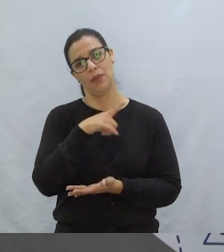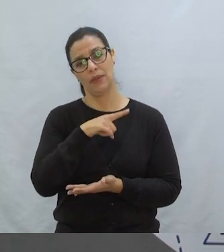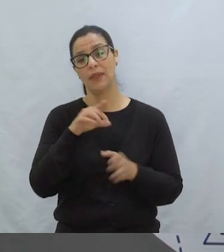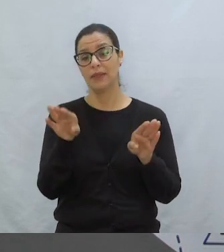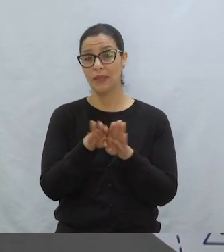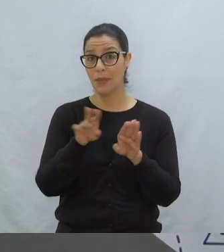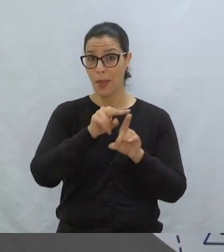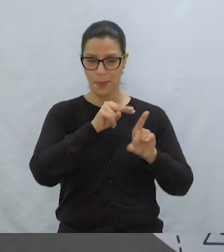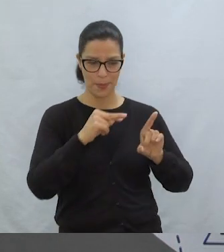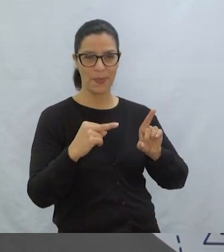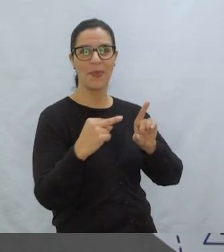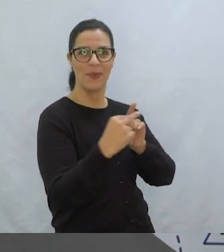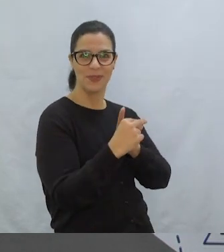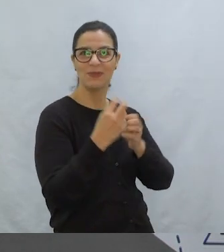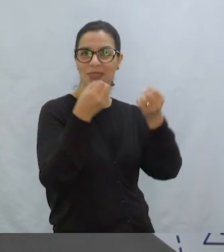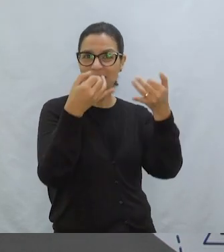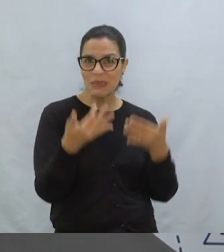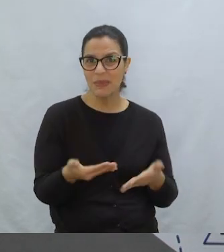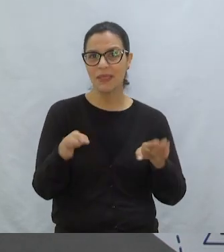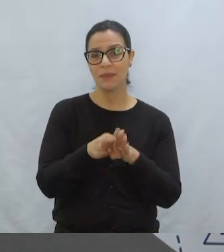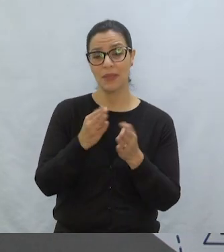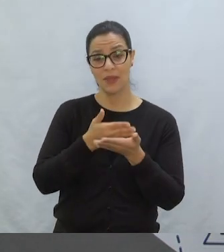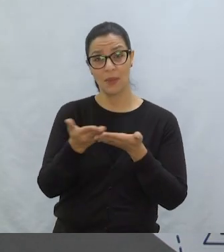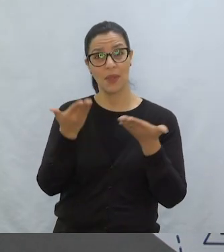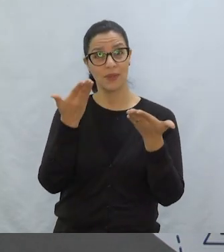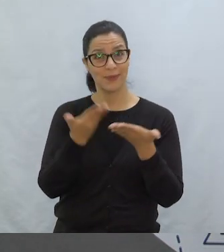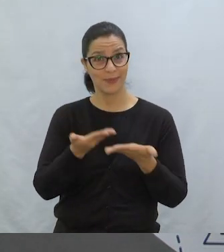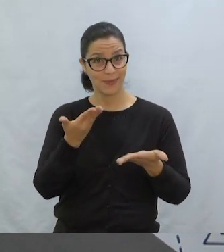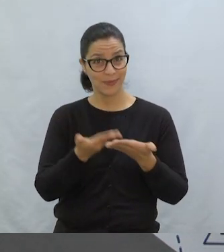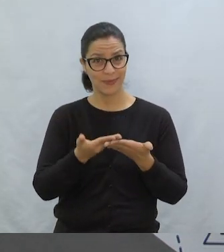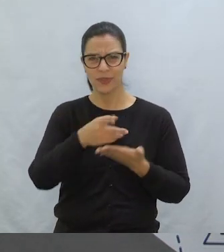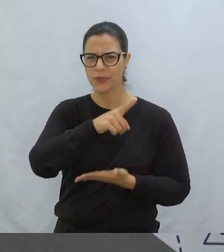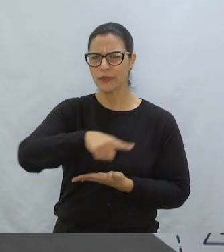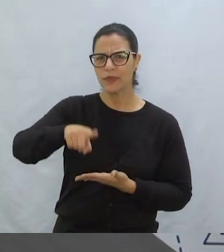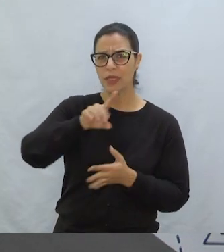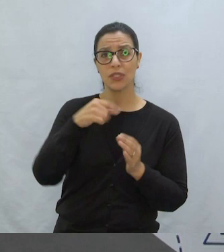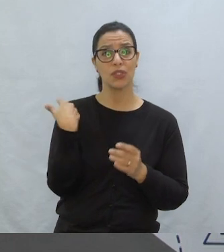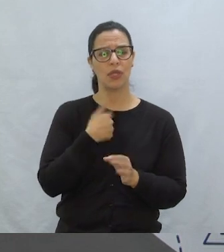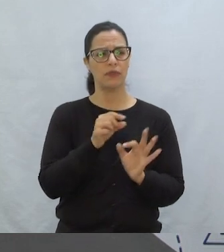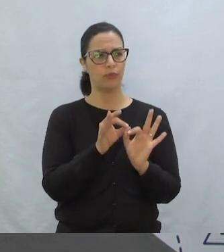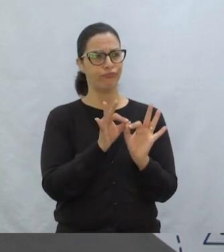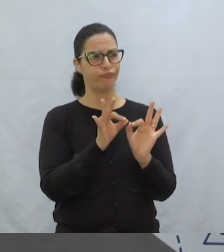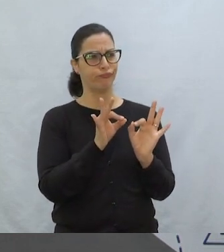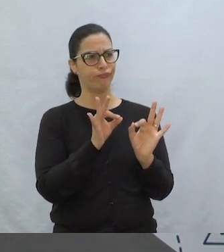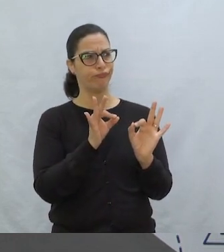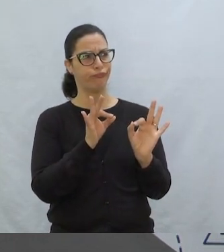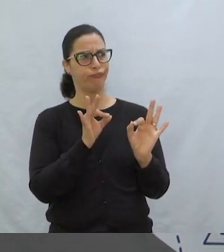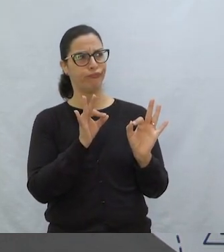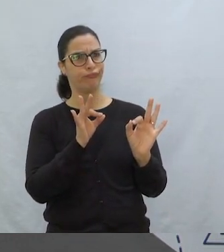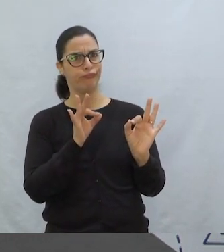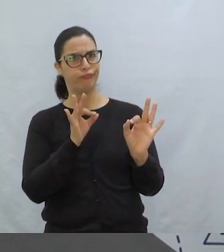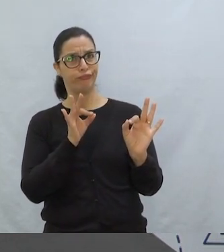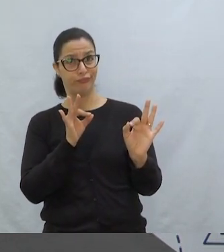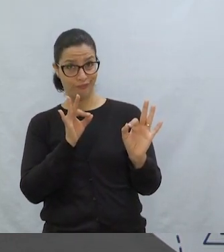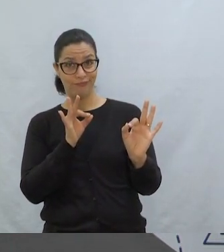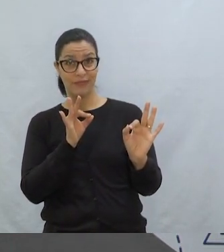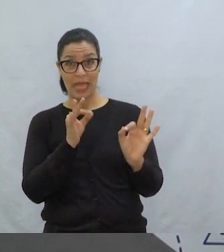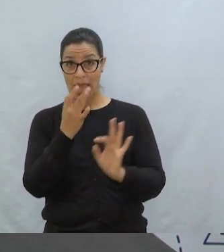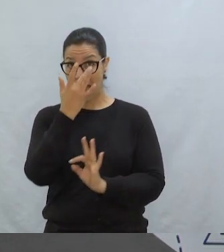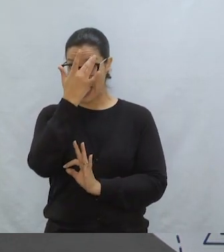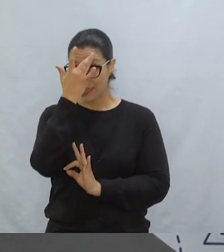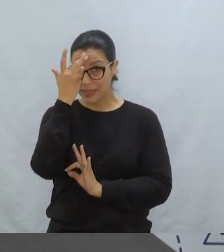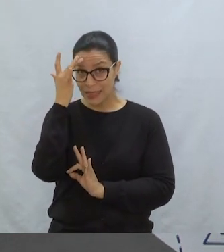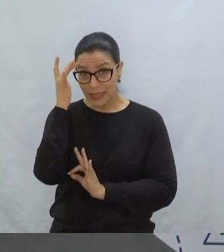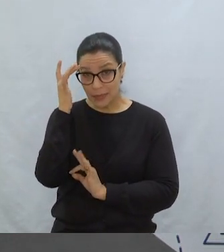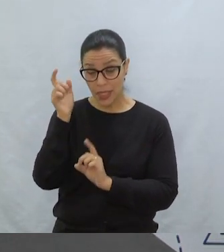de vista Que foi algo que eu coloquei pra você já No comecinho da aula E a gente vai simplesmente se afastando Então, os personagens que já